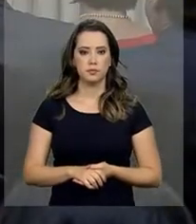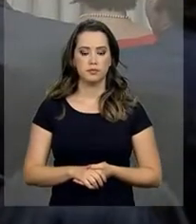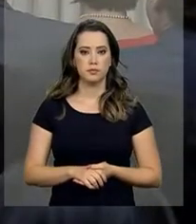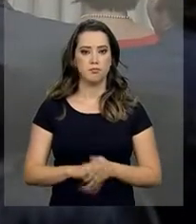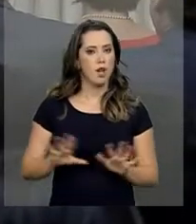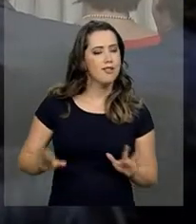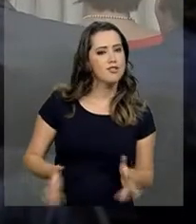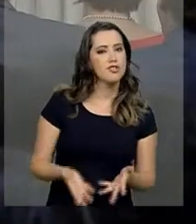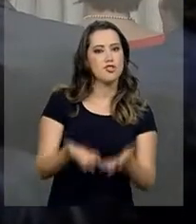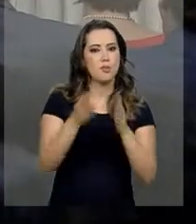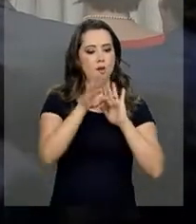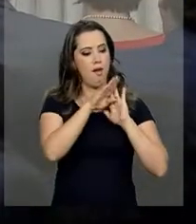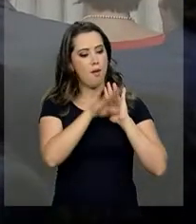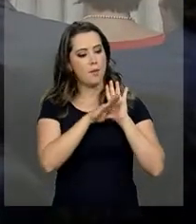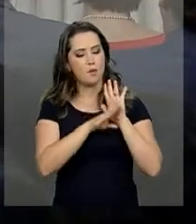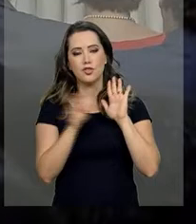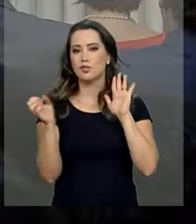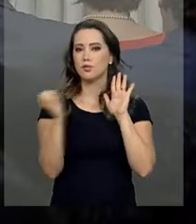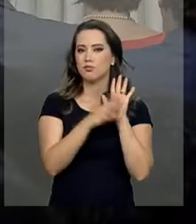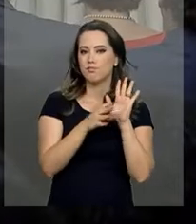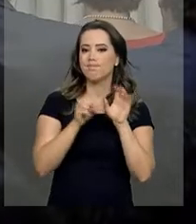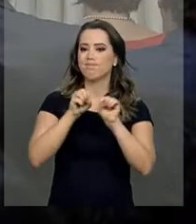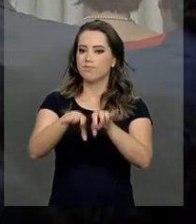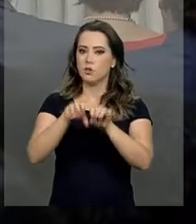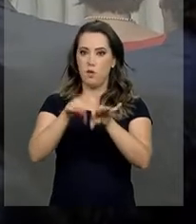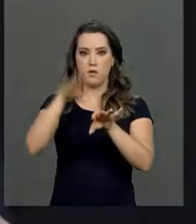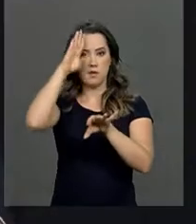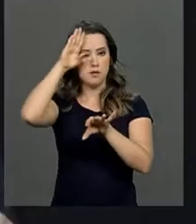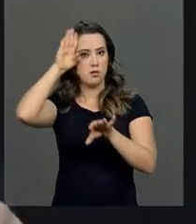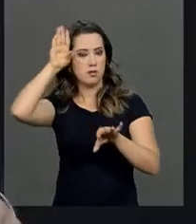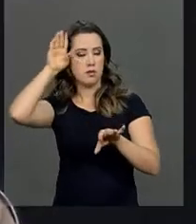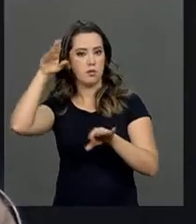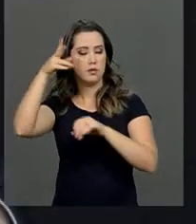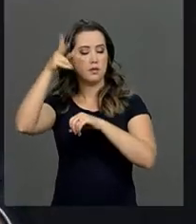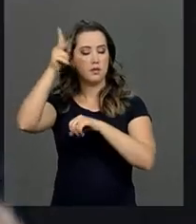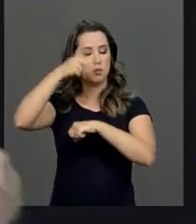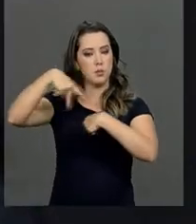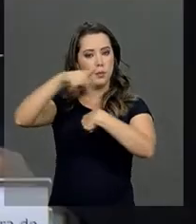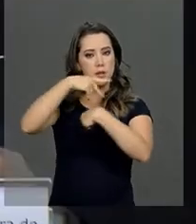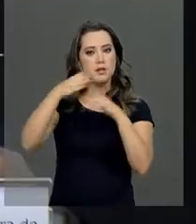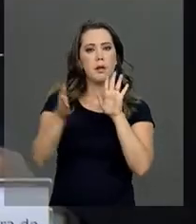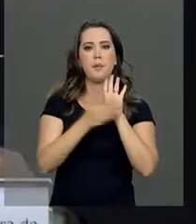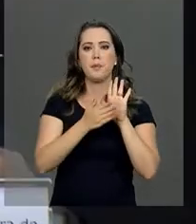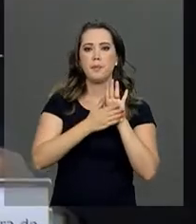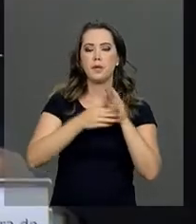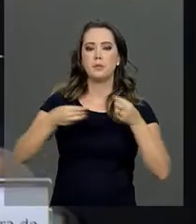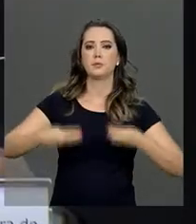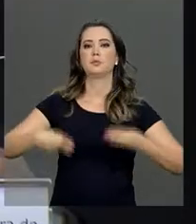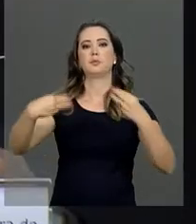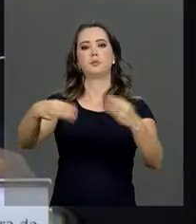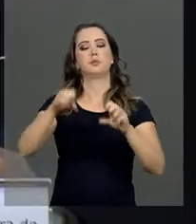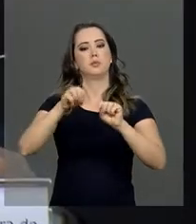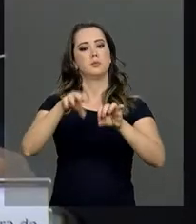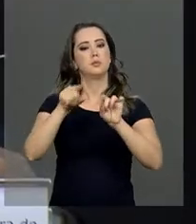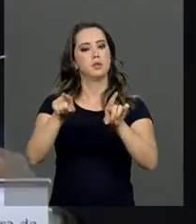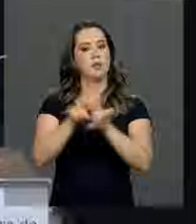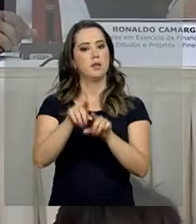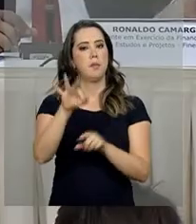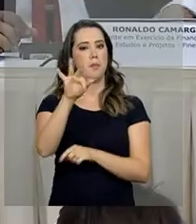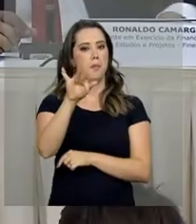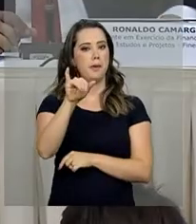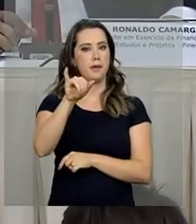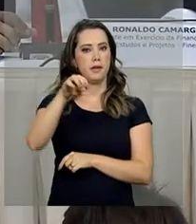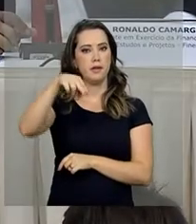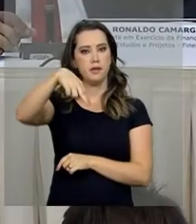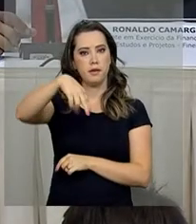Estimular projetos que modernizem a educação básica do país. Essa é a proposta do MEC e da FINEP, financiadora de inovação